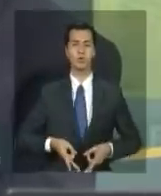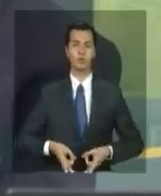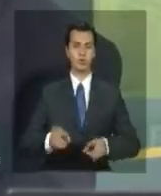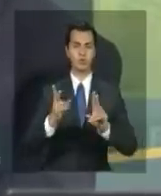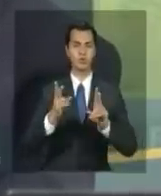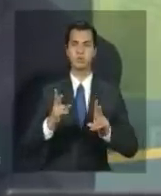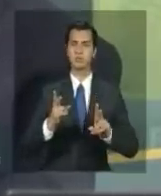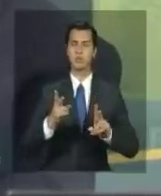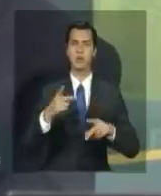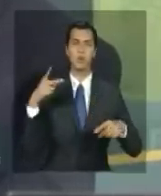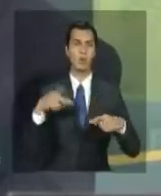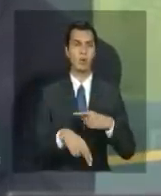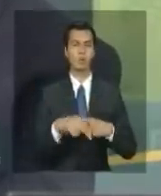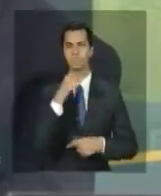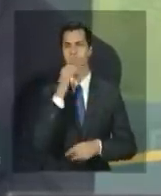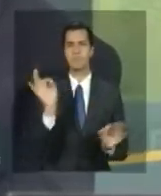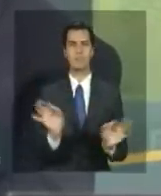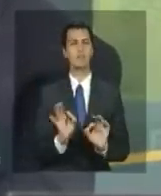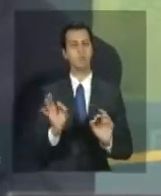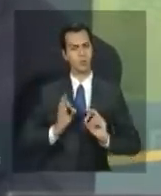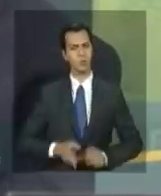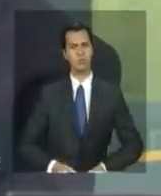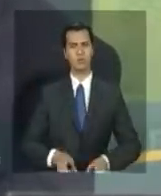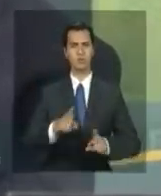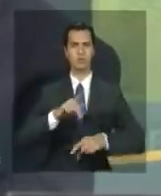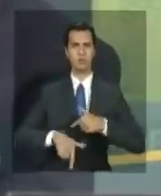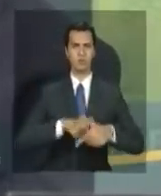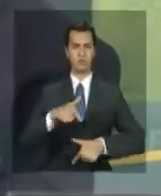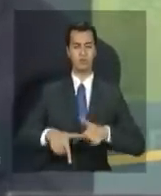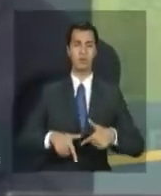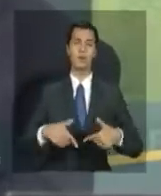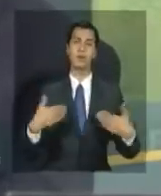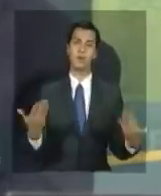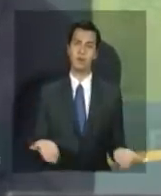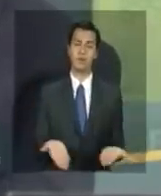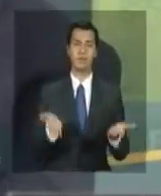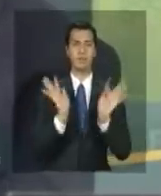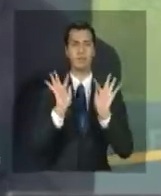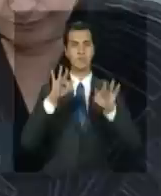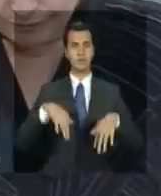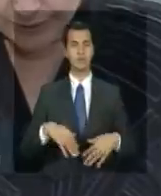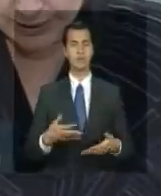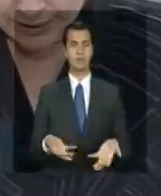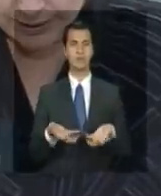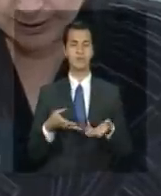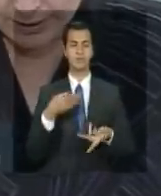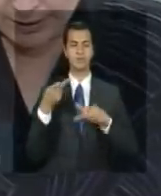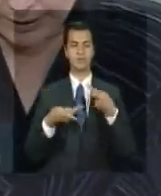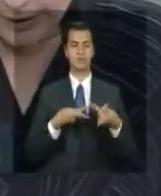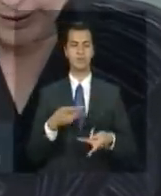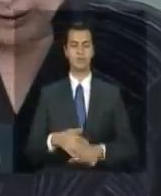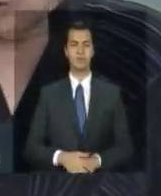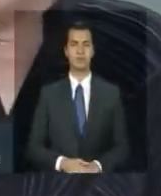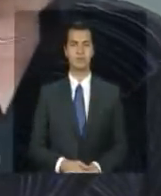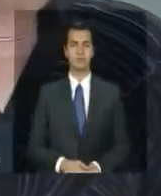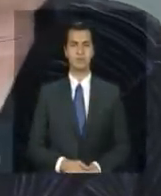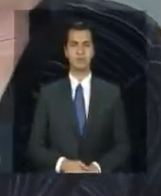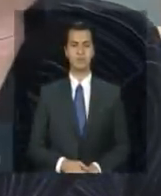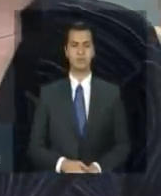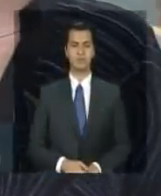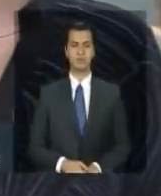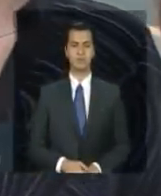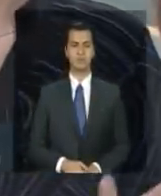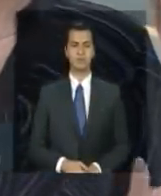nessa transmissão de carro finalmente eu queria dizer que eu